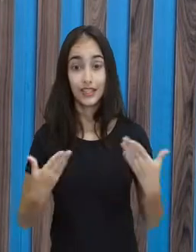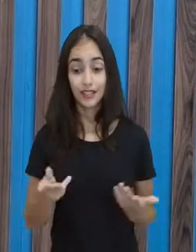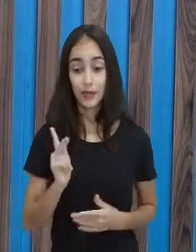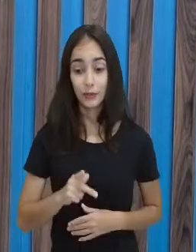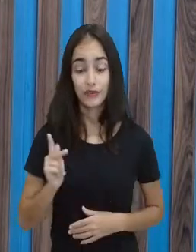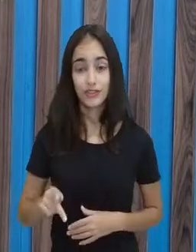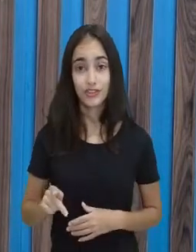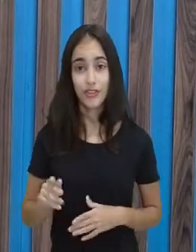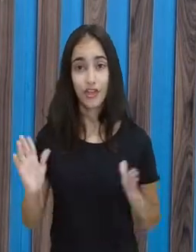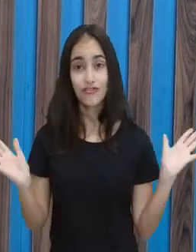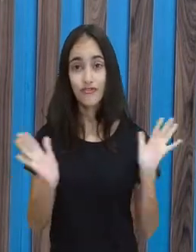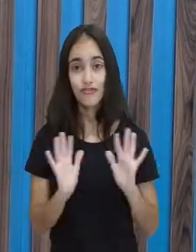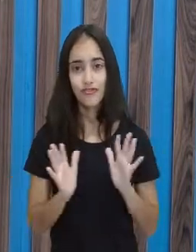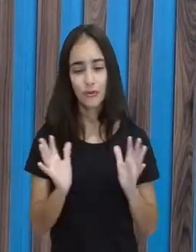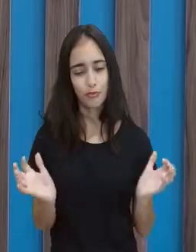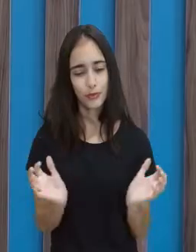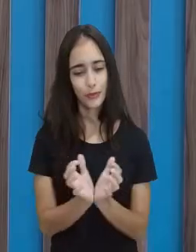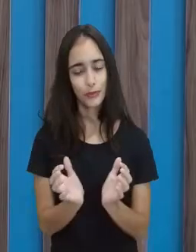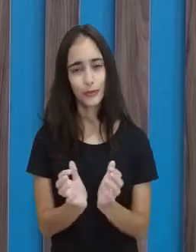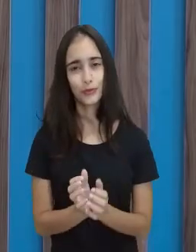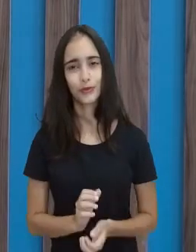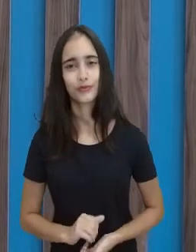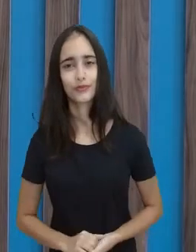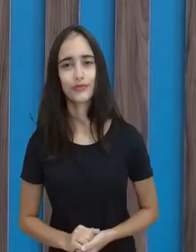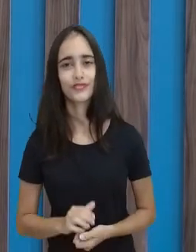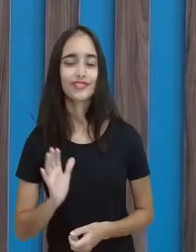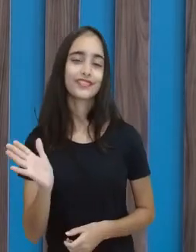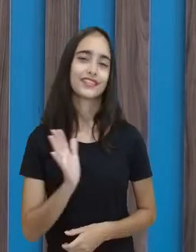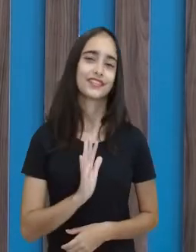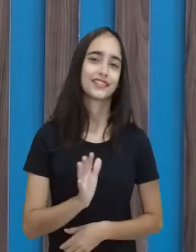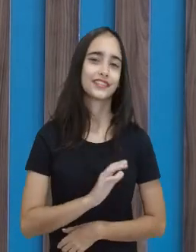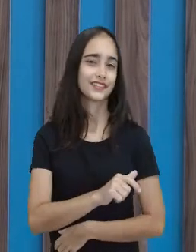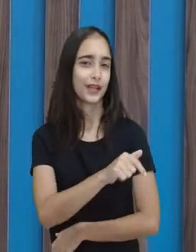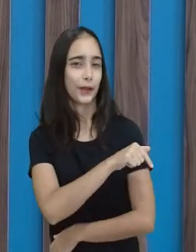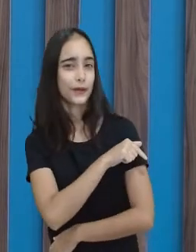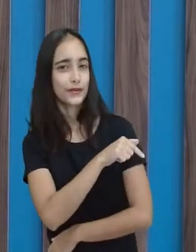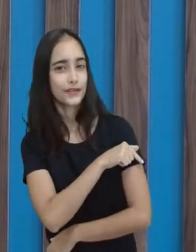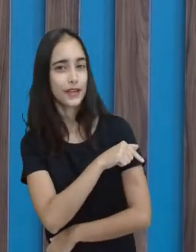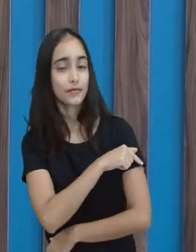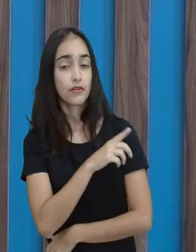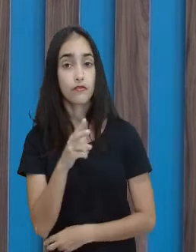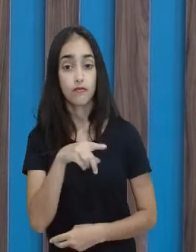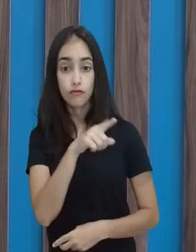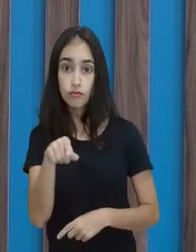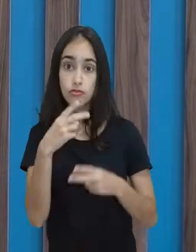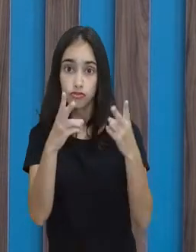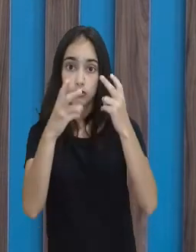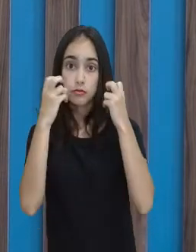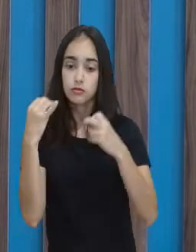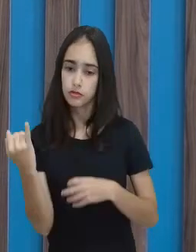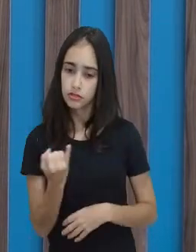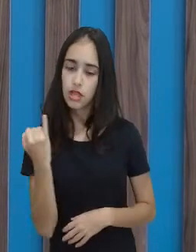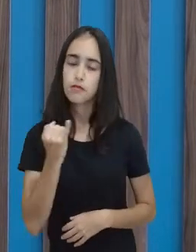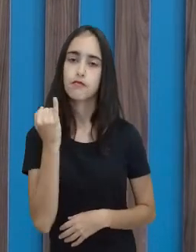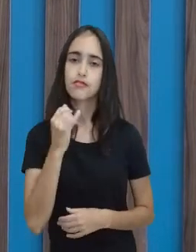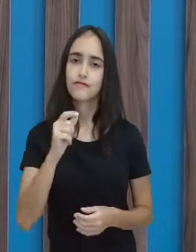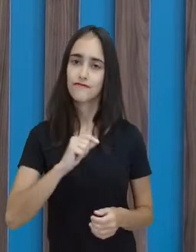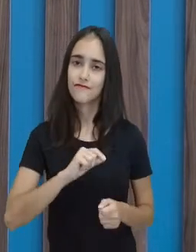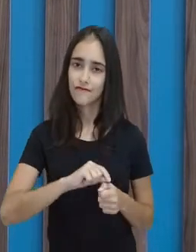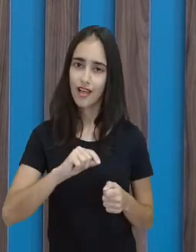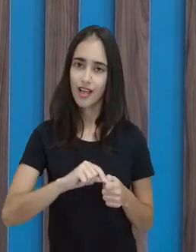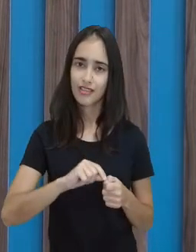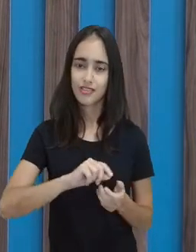pode dar um tchau aí para a turma. Galerinha, sétimo ano, perceberam aí quanto é importante a gente fazer de maneira diferente